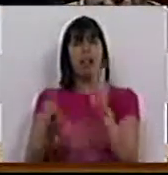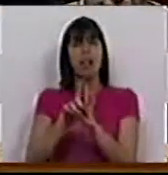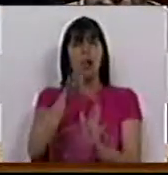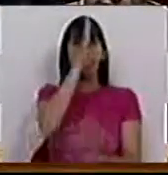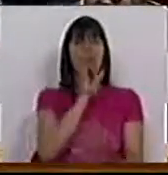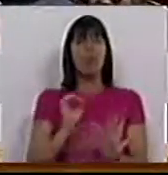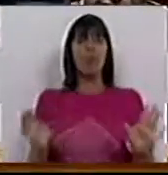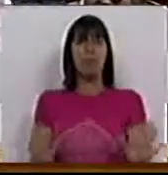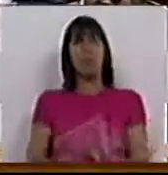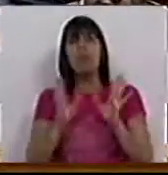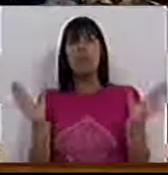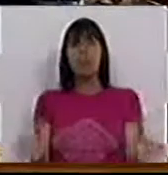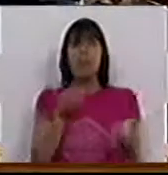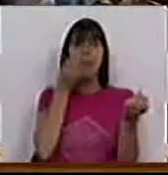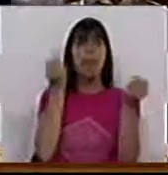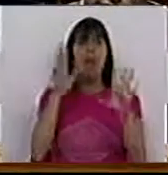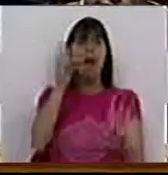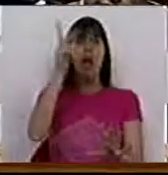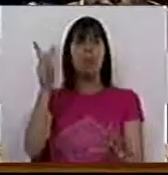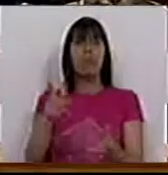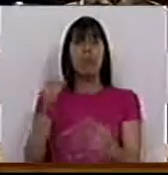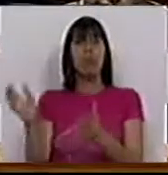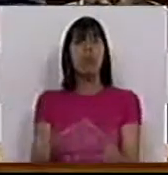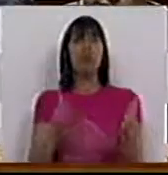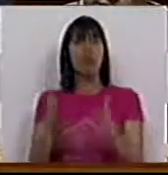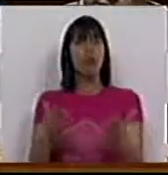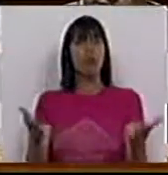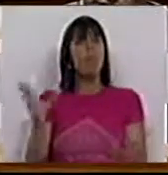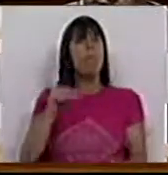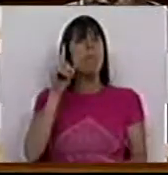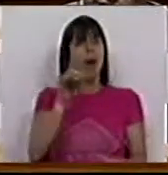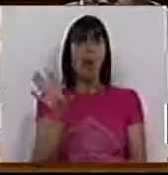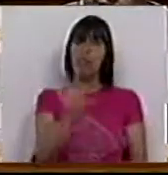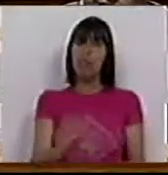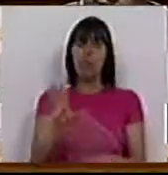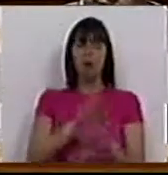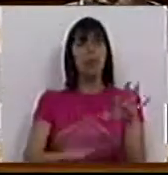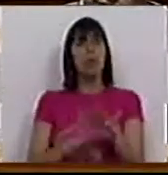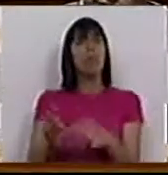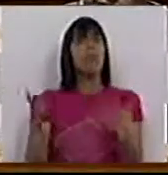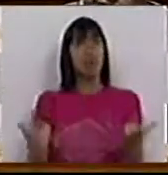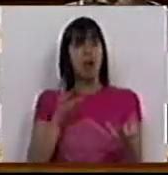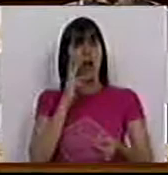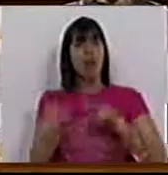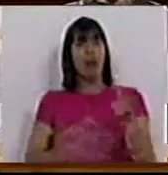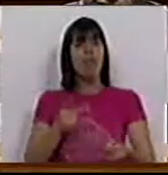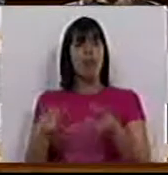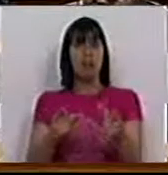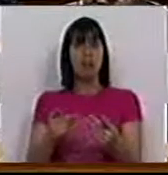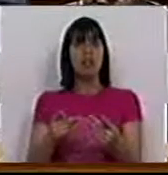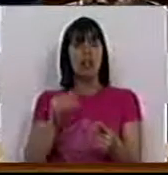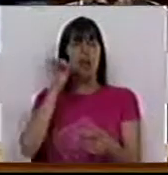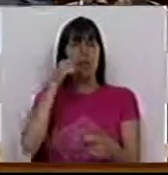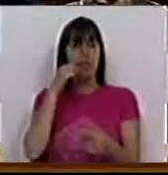lei do Governo. Portanto, uma perda absoluta para os produtores. Mas a forma como é feita a avaliação dos